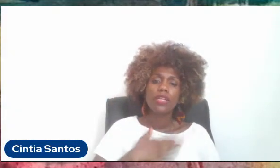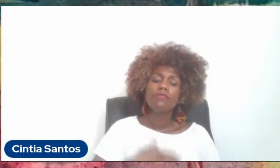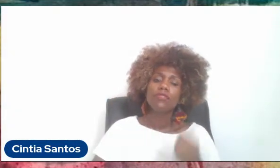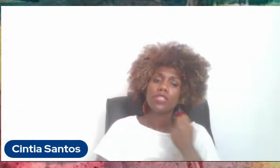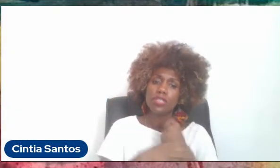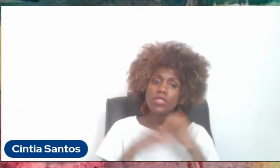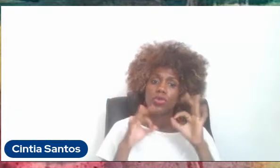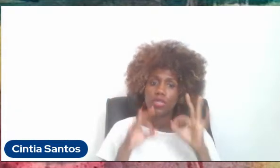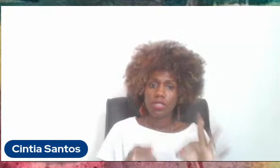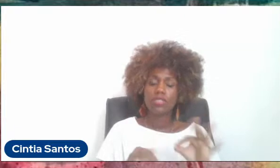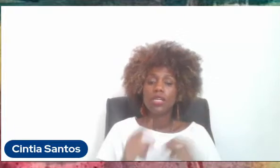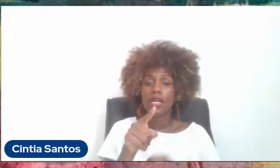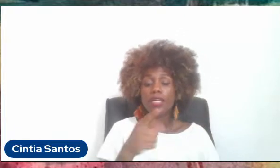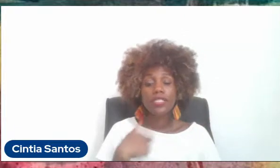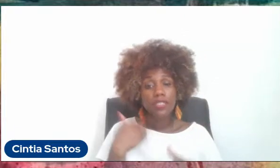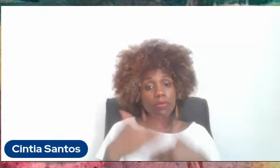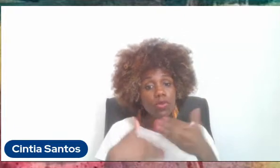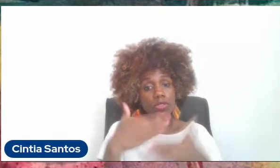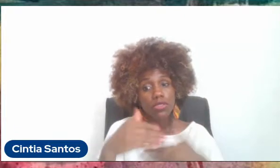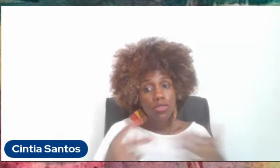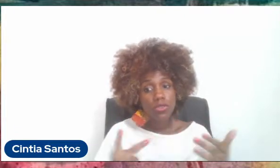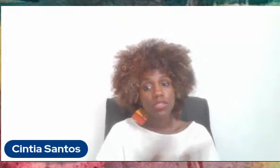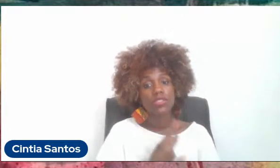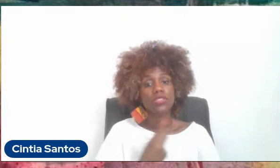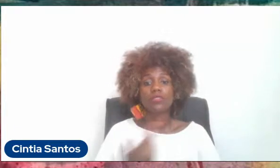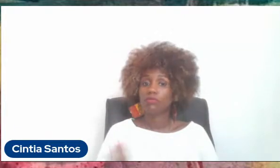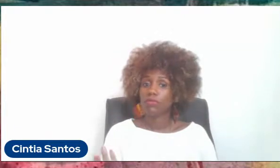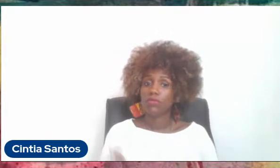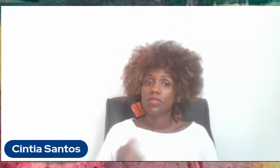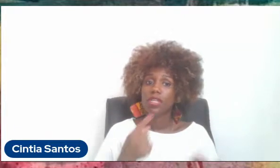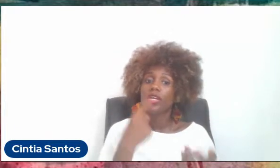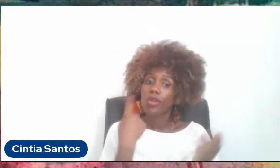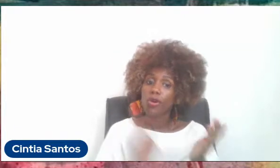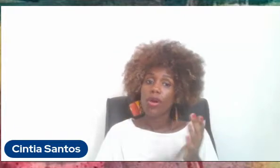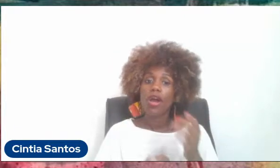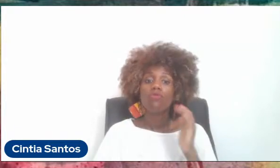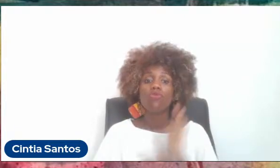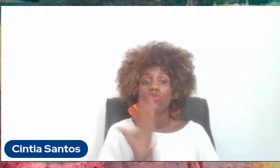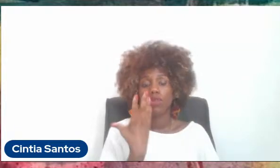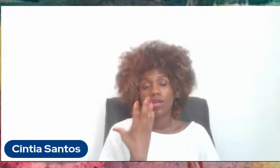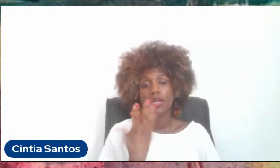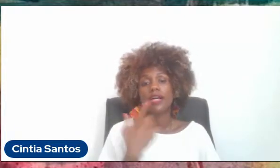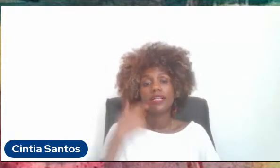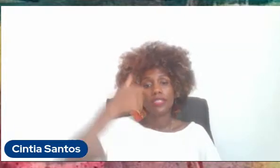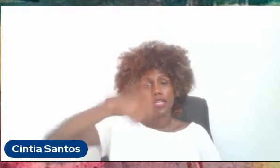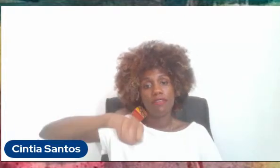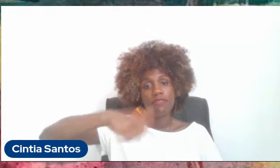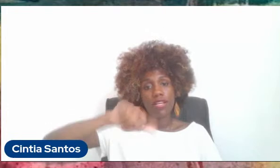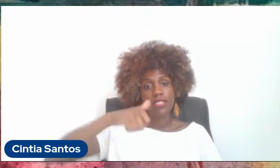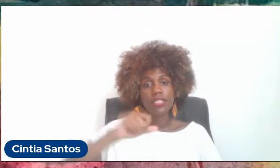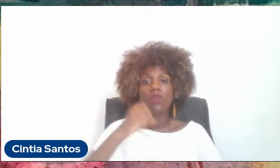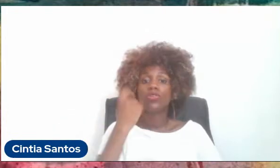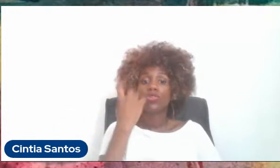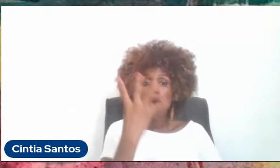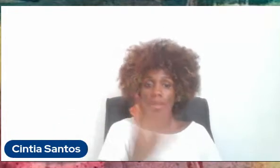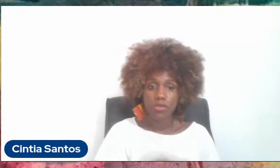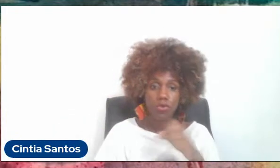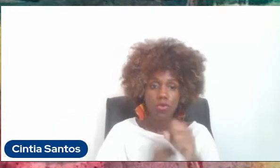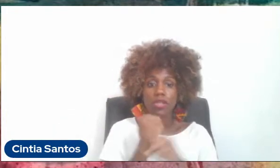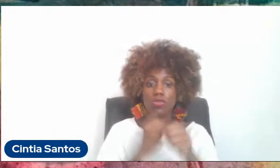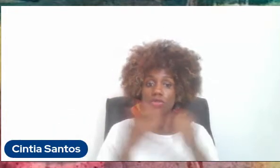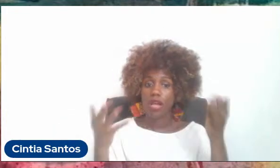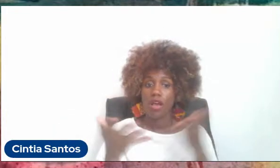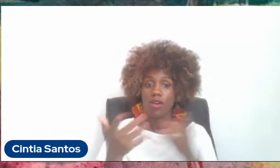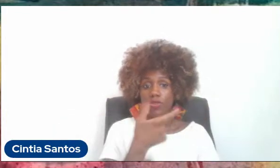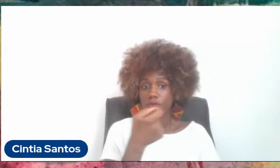Mas, enfim, então, esse processo vinha se desenvolvendo e culminaria na realização da avaliação quadrenal agora. Em